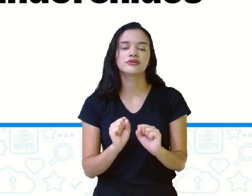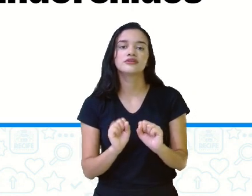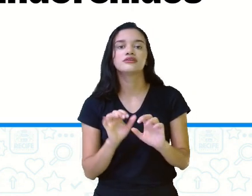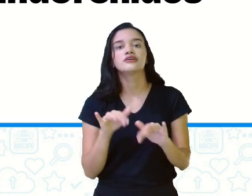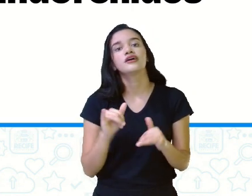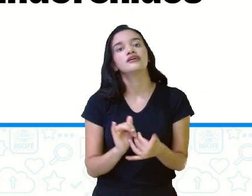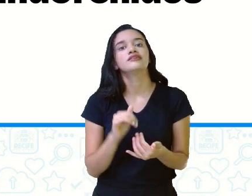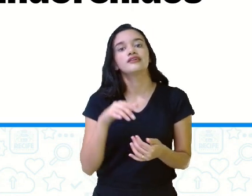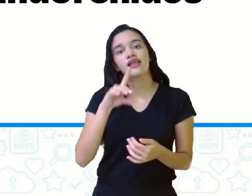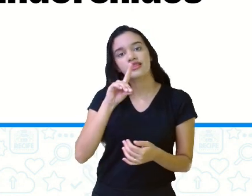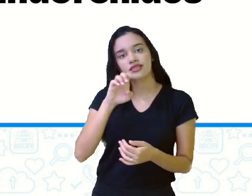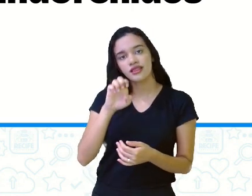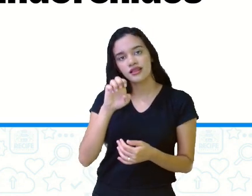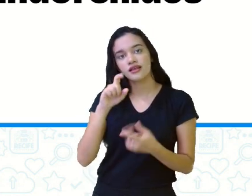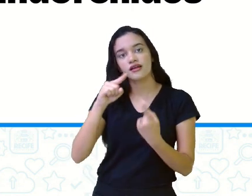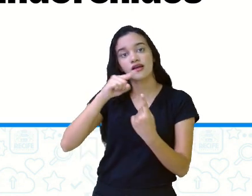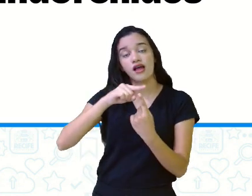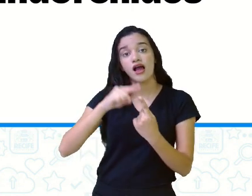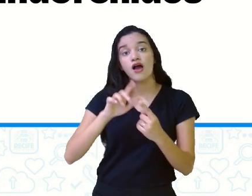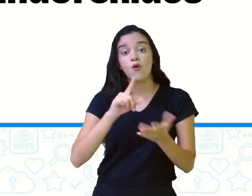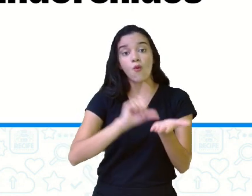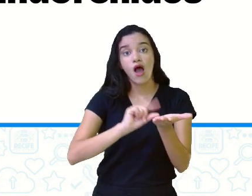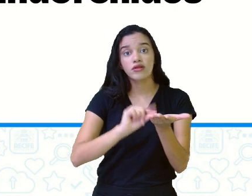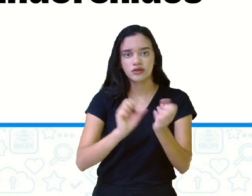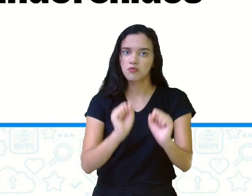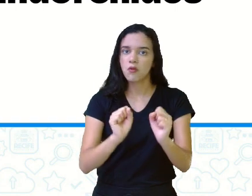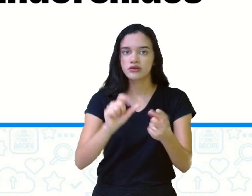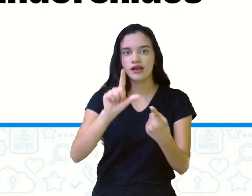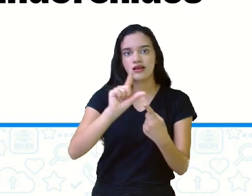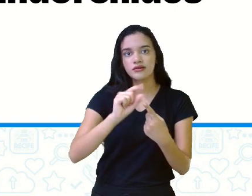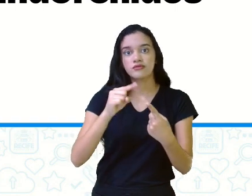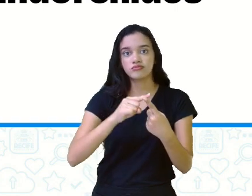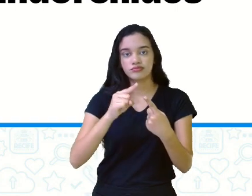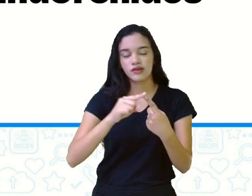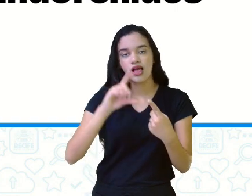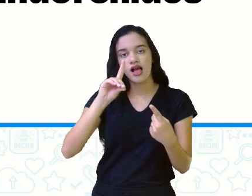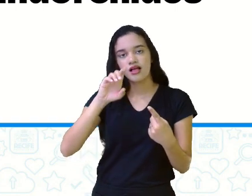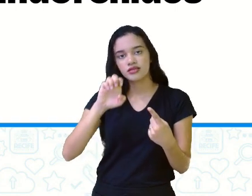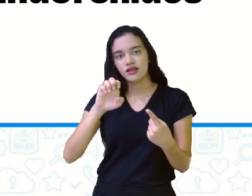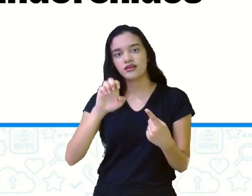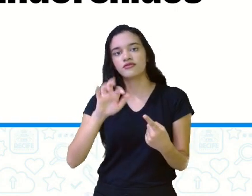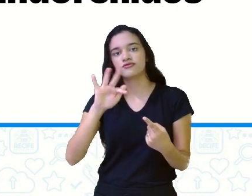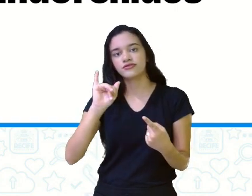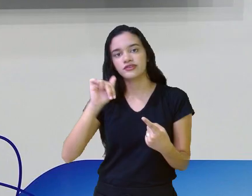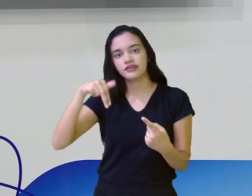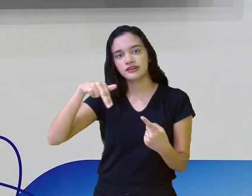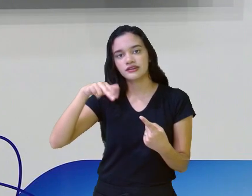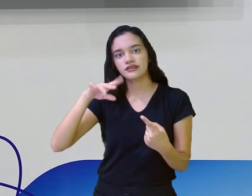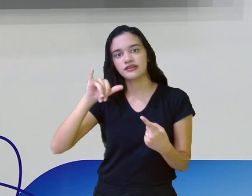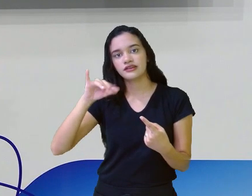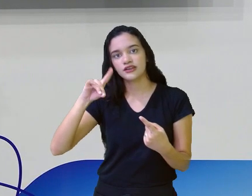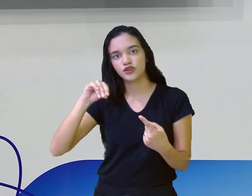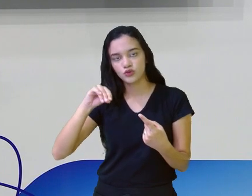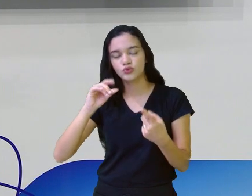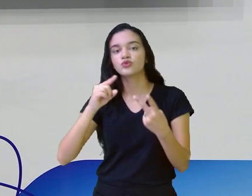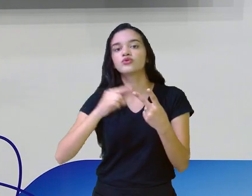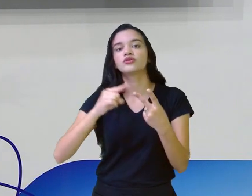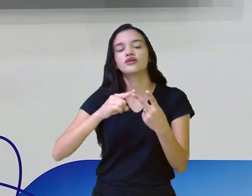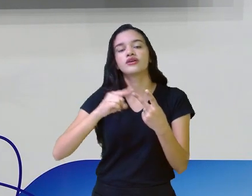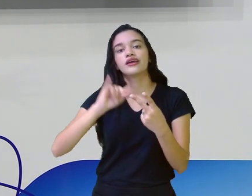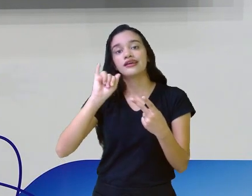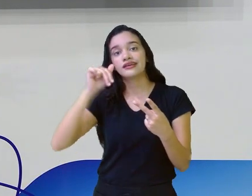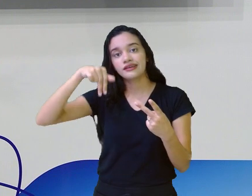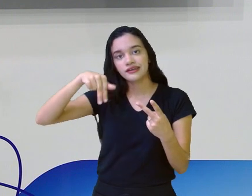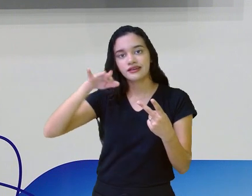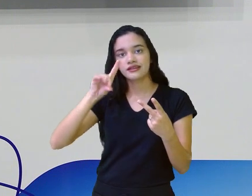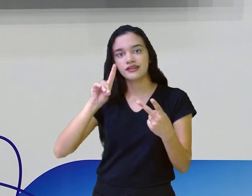indefinidos. Vocês sabiam disso? Se aí já trabalharam esse tema, essa questão, essa diferença